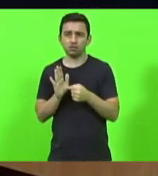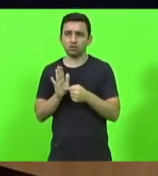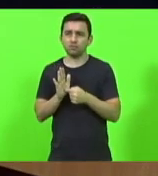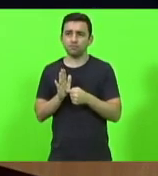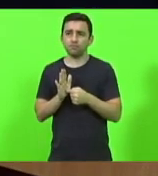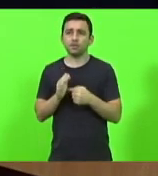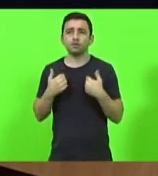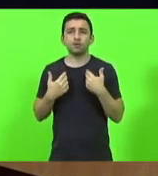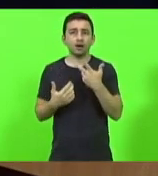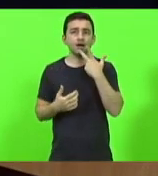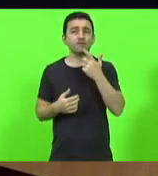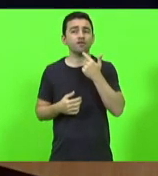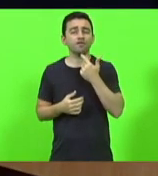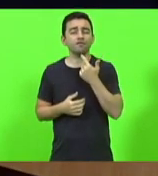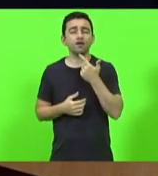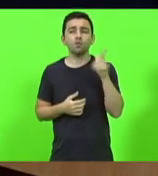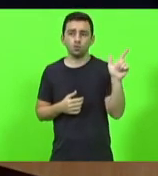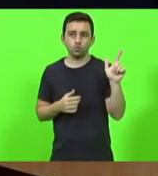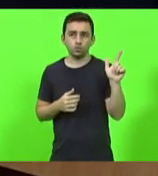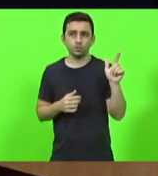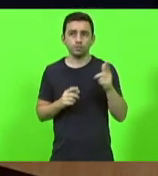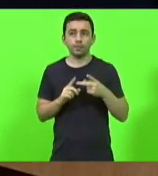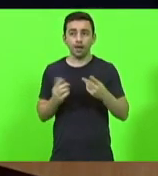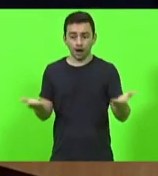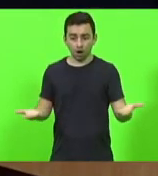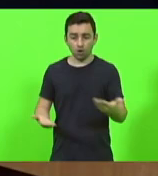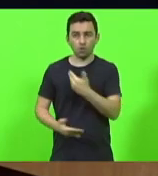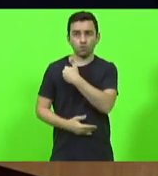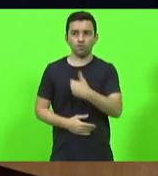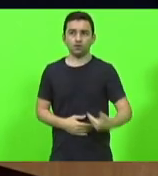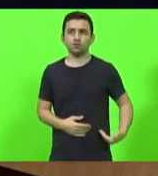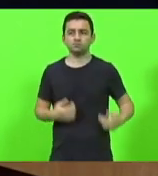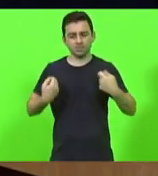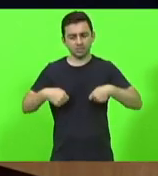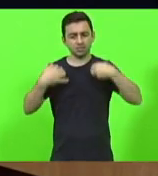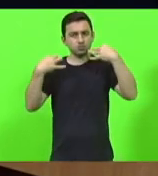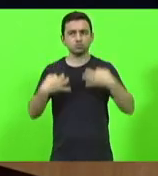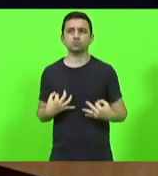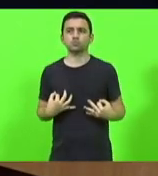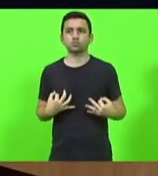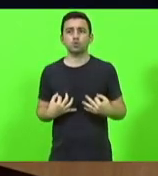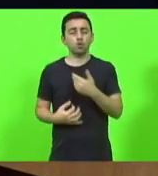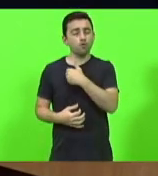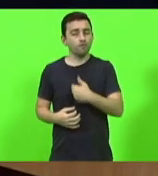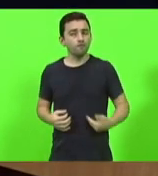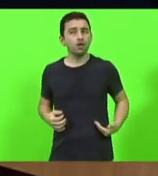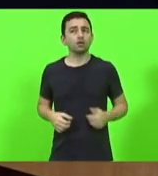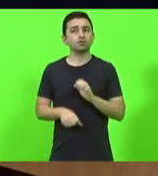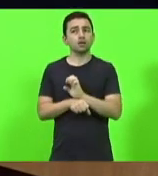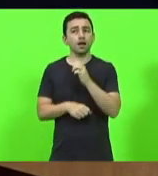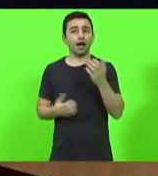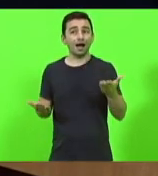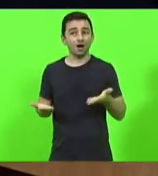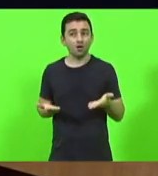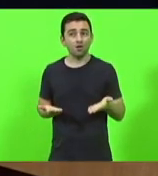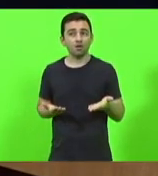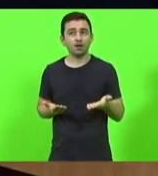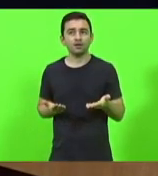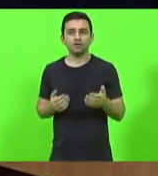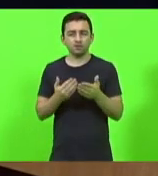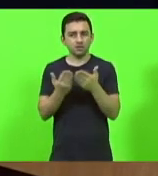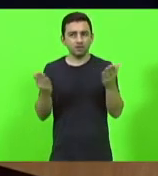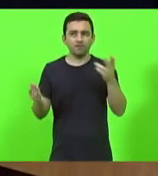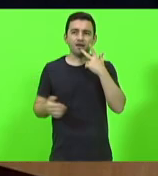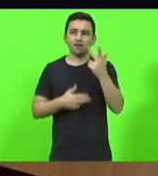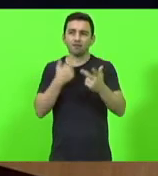outra coisa também a respeito do atual governo. A gente tem que ser justo. O governo do Estado, para aqueles que estão falando que